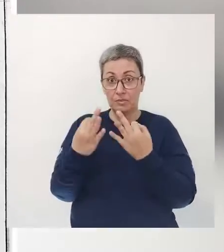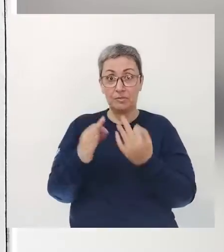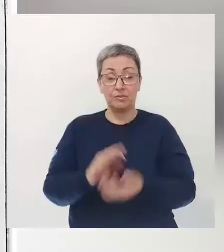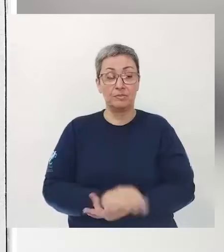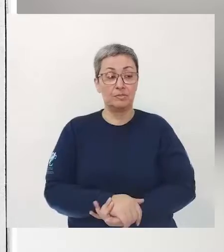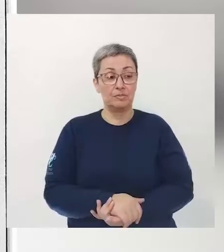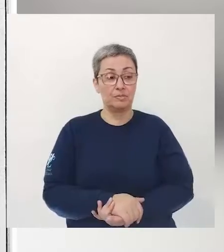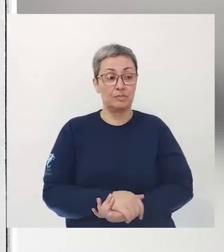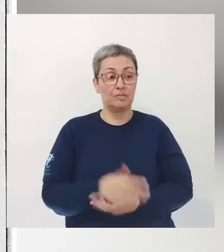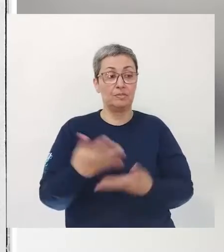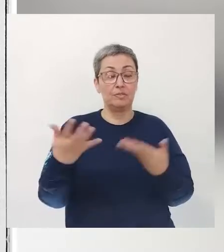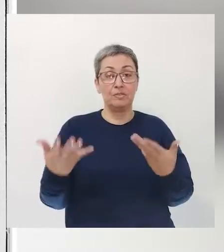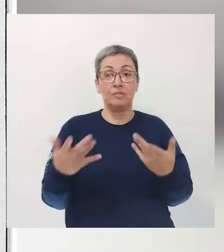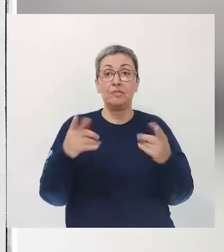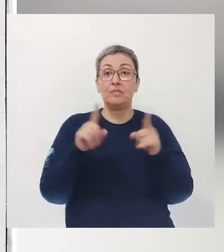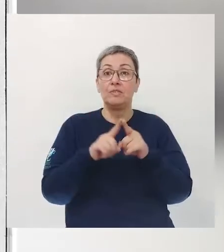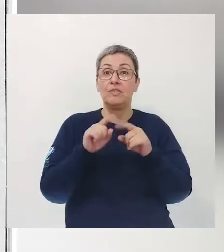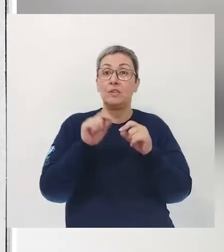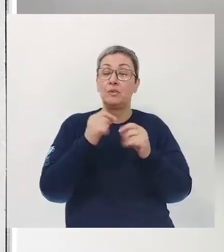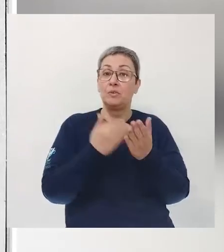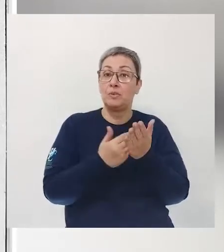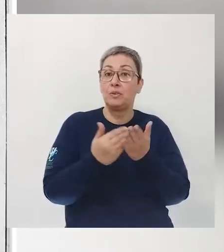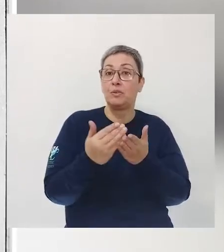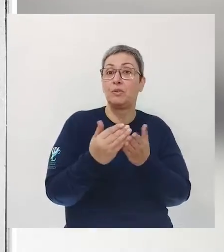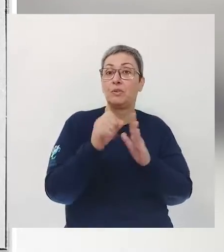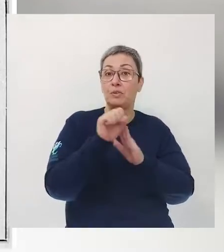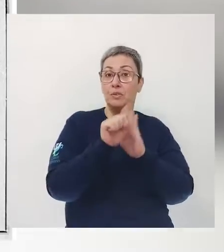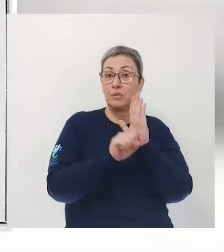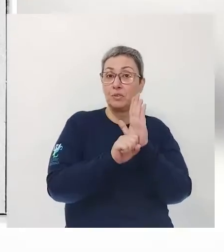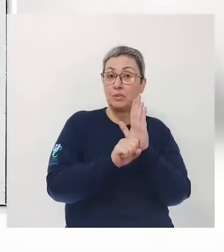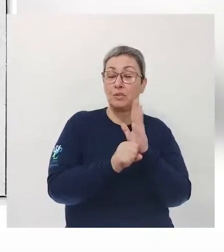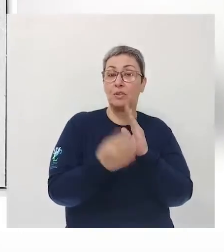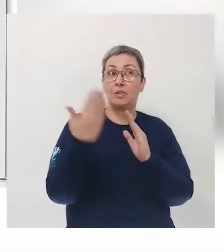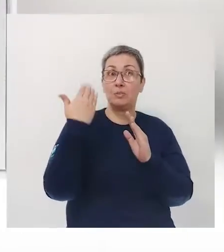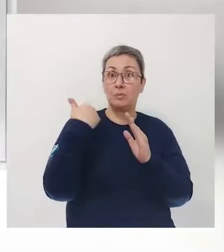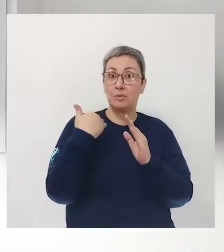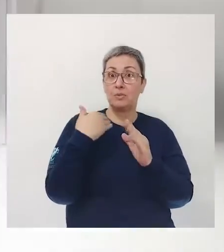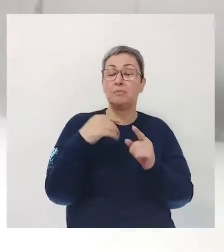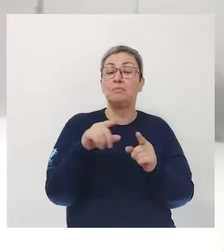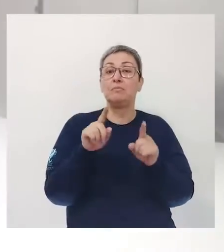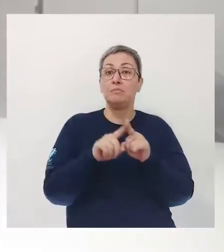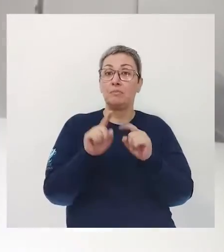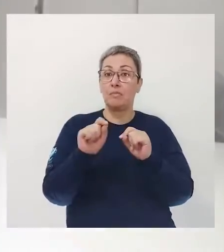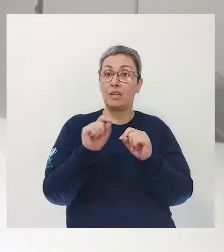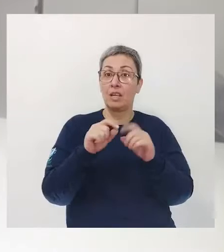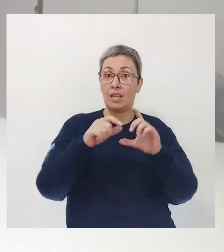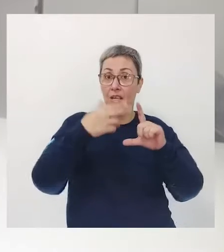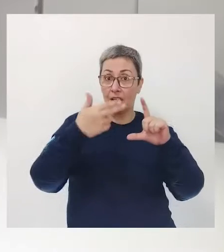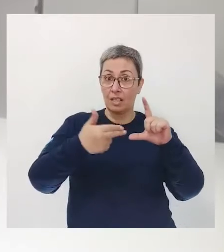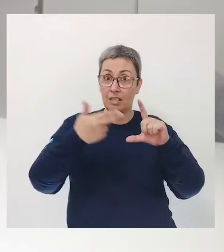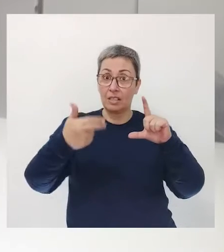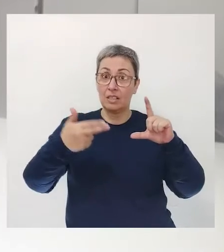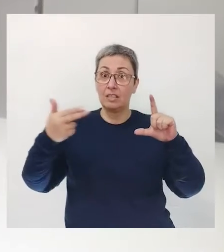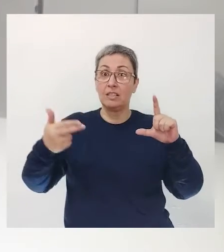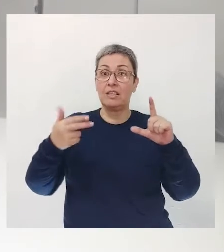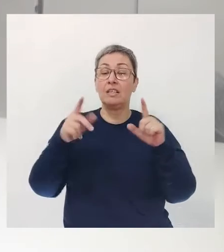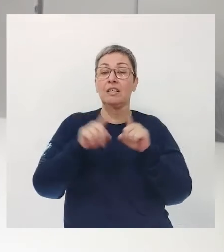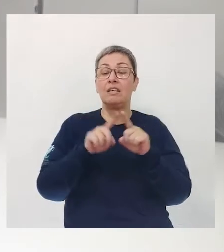nessa foto Não é? No início do século passado As charges